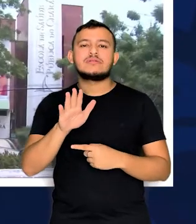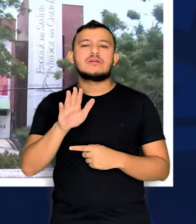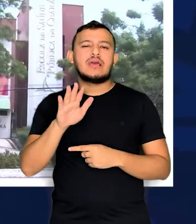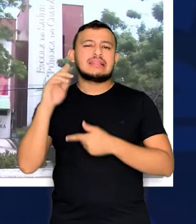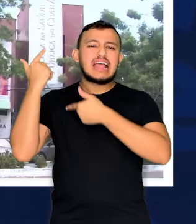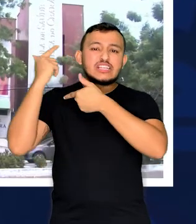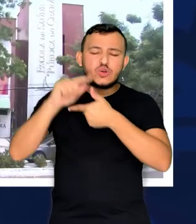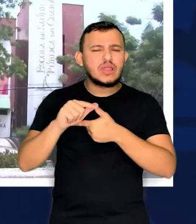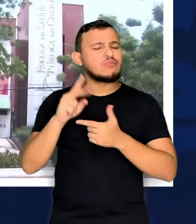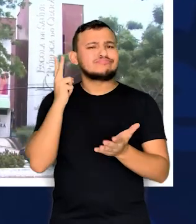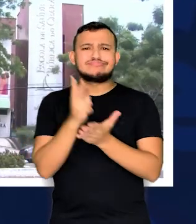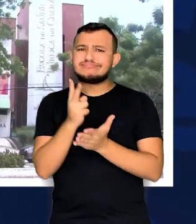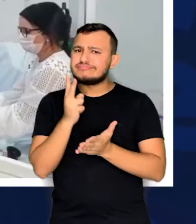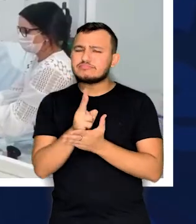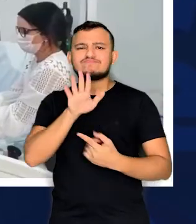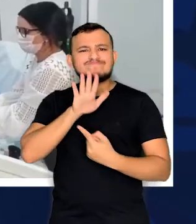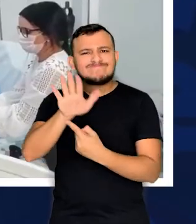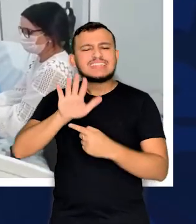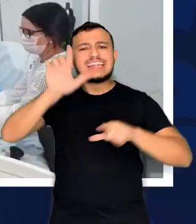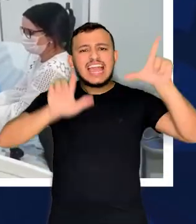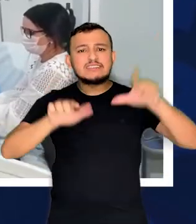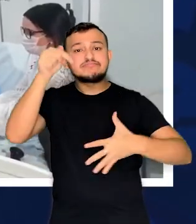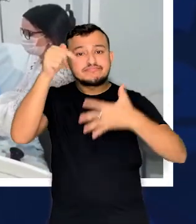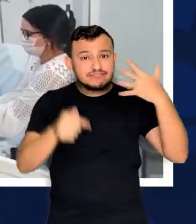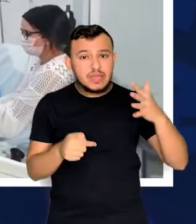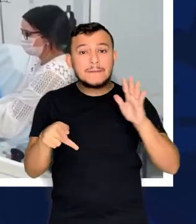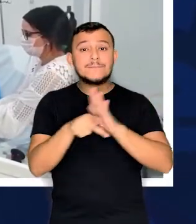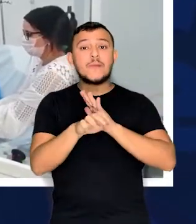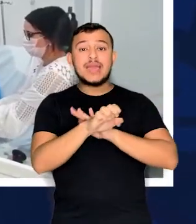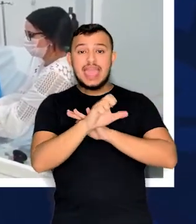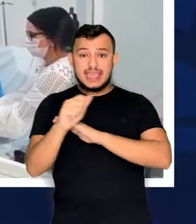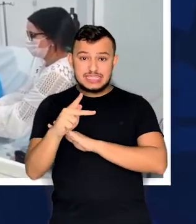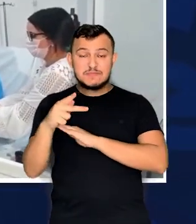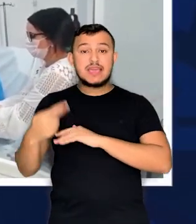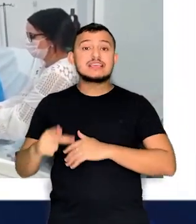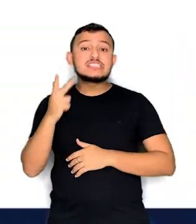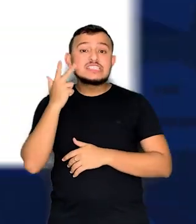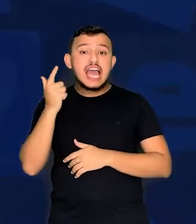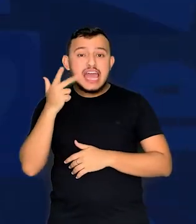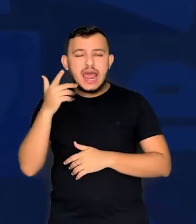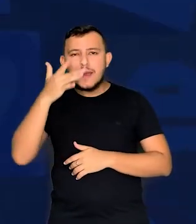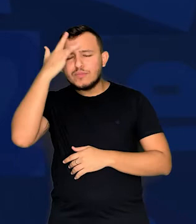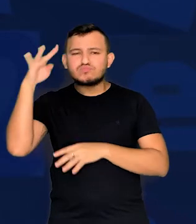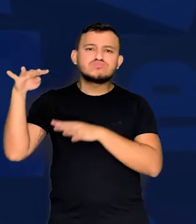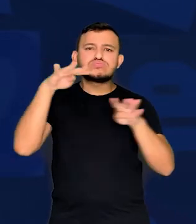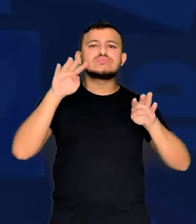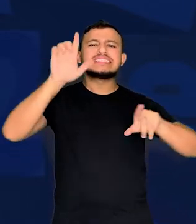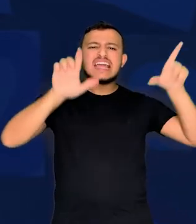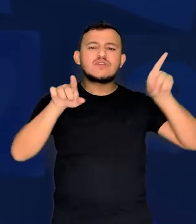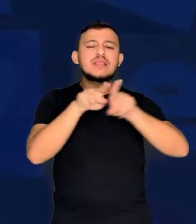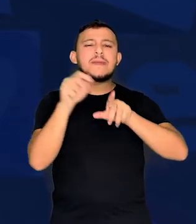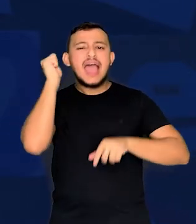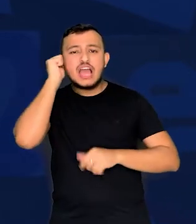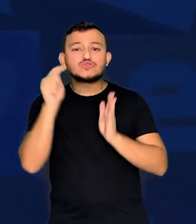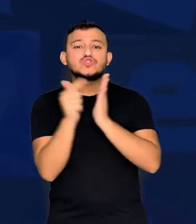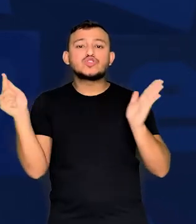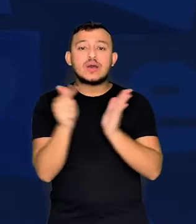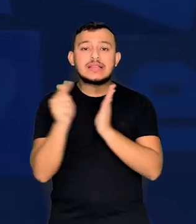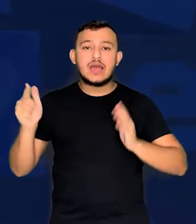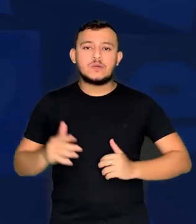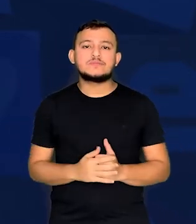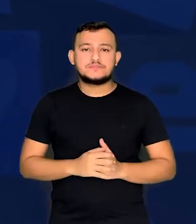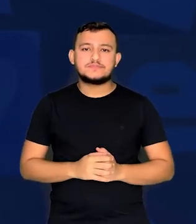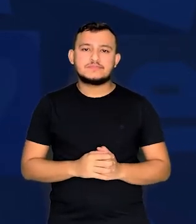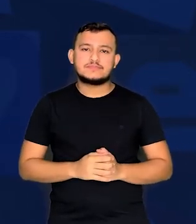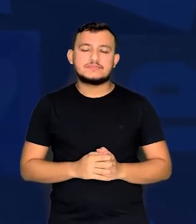tradicional foram frequentes, consolidando a autoridade da ESP Ceará ao grande público das TVs, rádios e jornais.